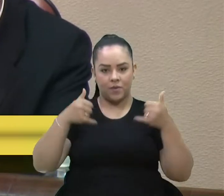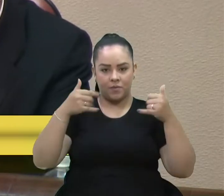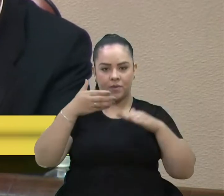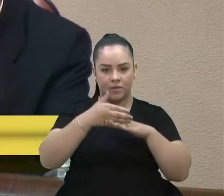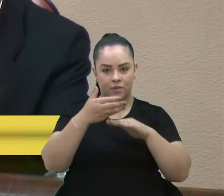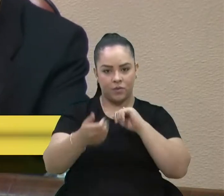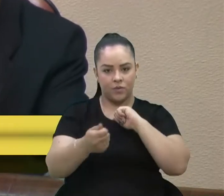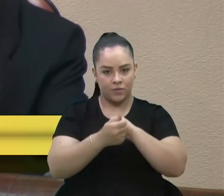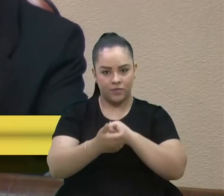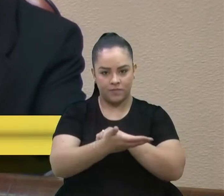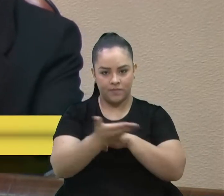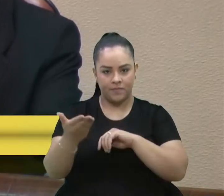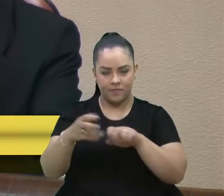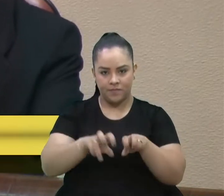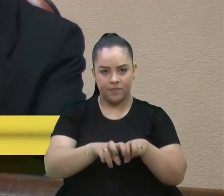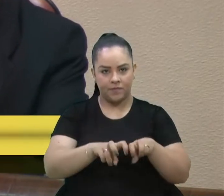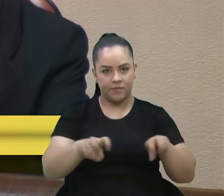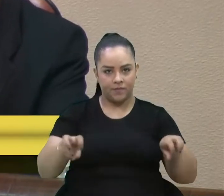mesa.